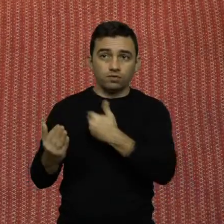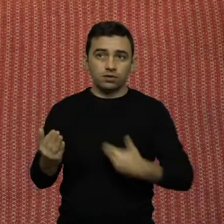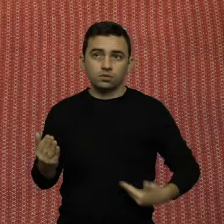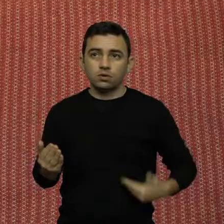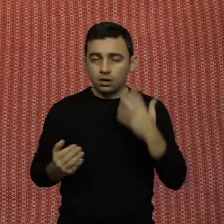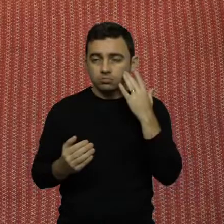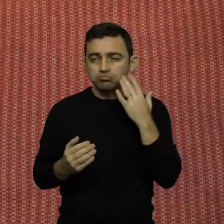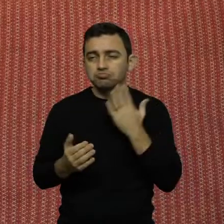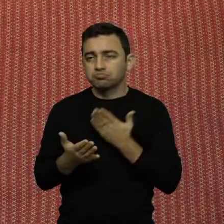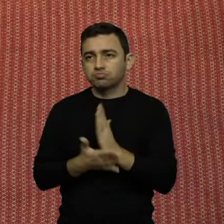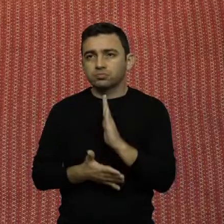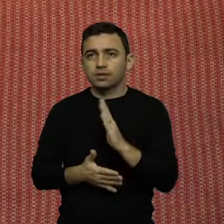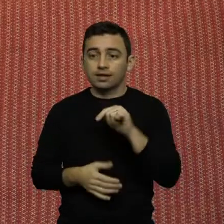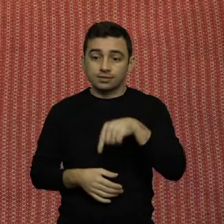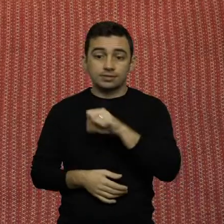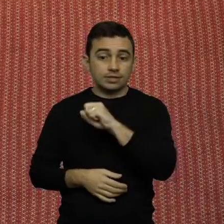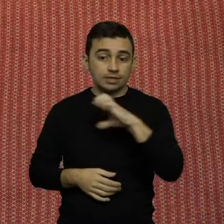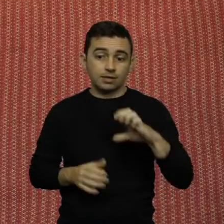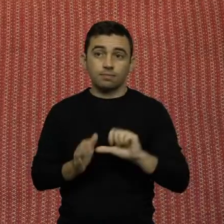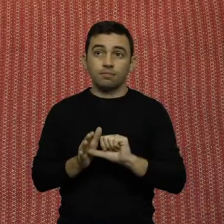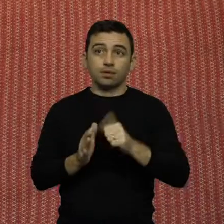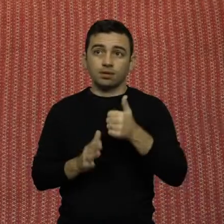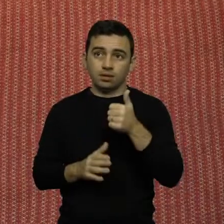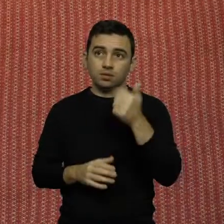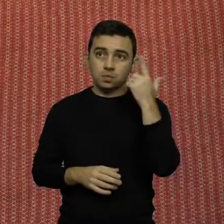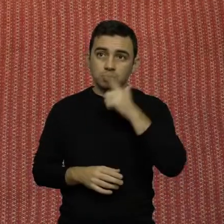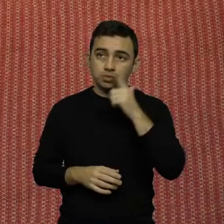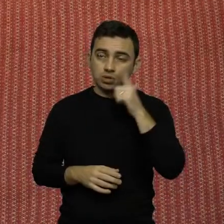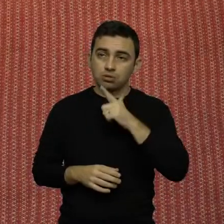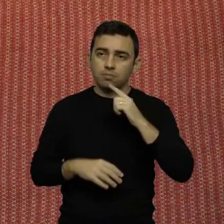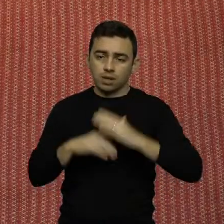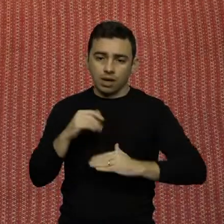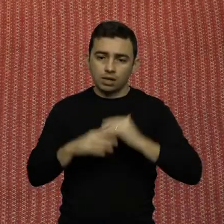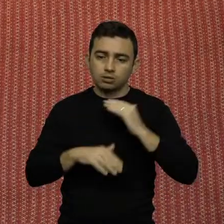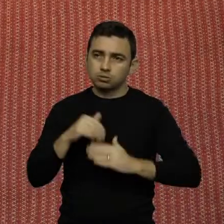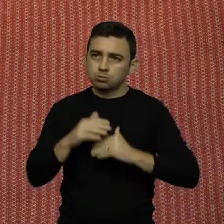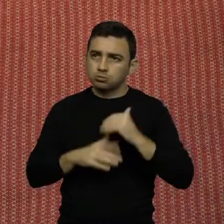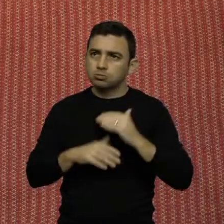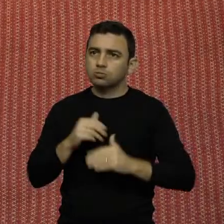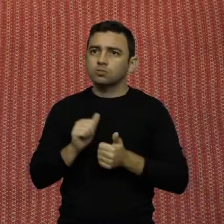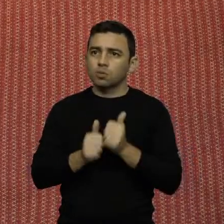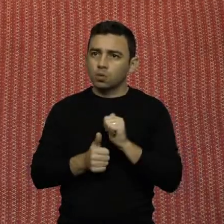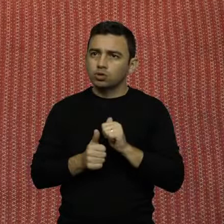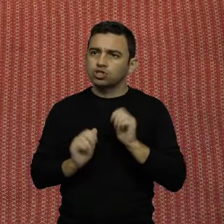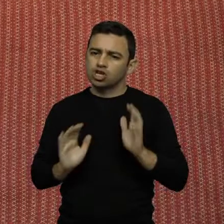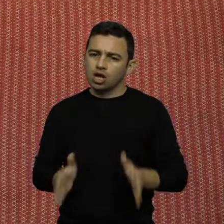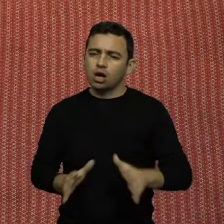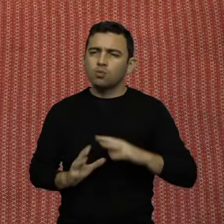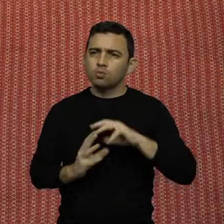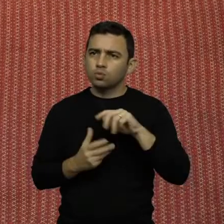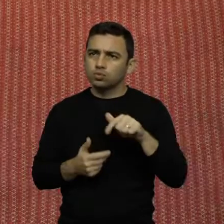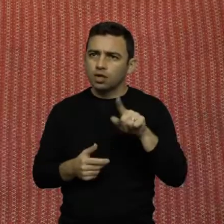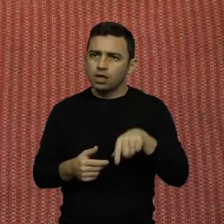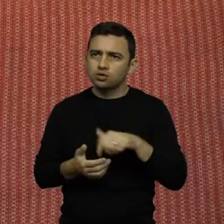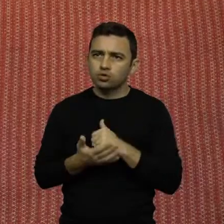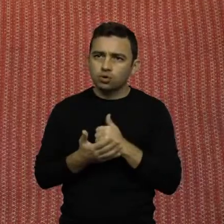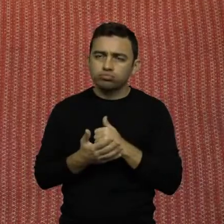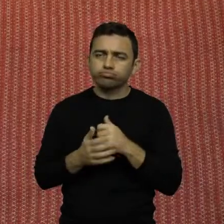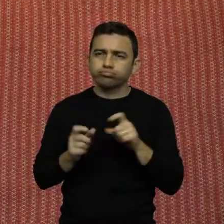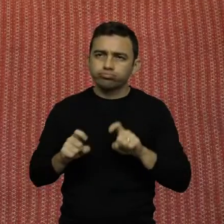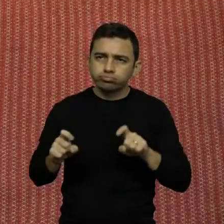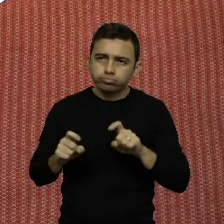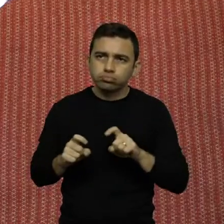mas Santa Catarina sai na frente nessa prática esportiva que tem ganhado o mundo todo aí, que é a questão dos jogos eletrônicos. Então,